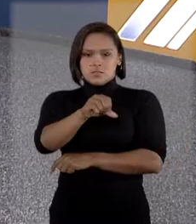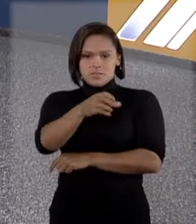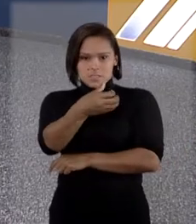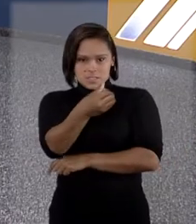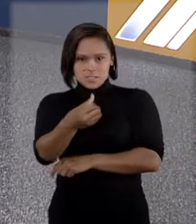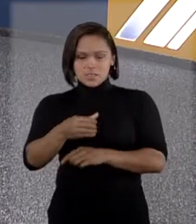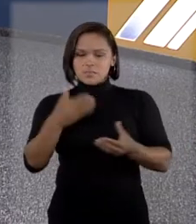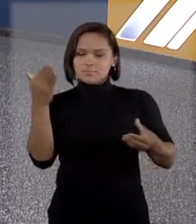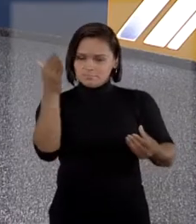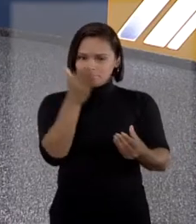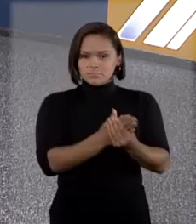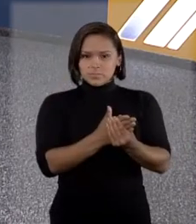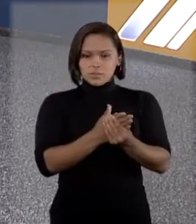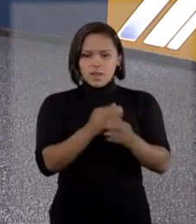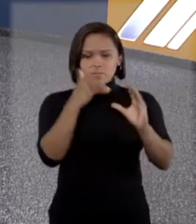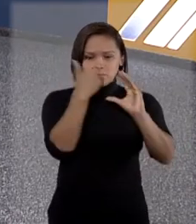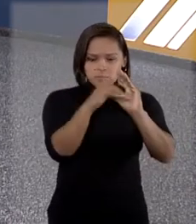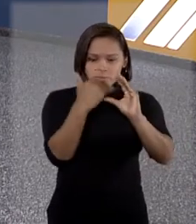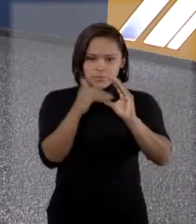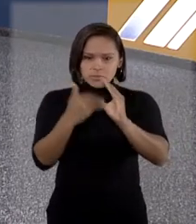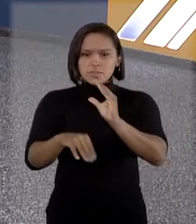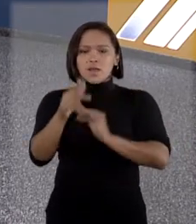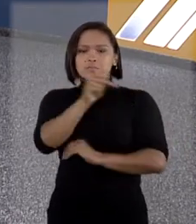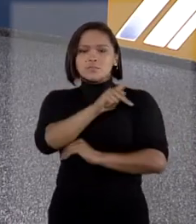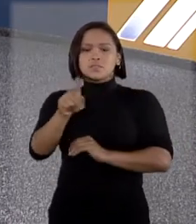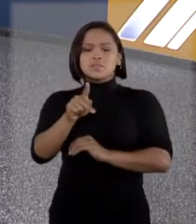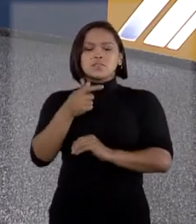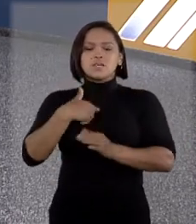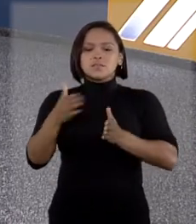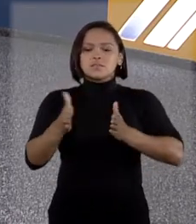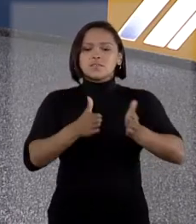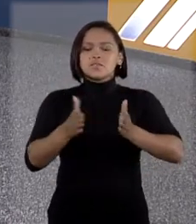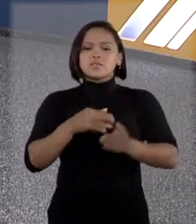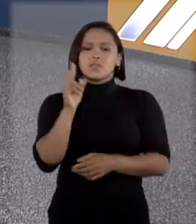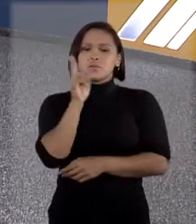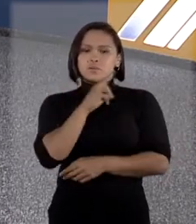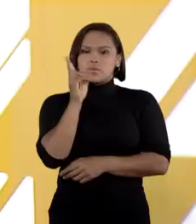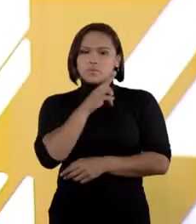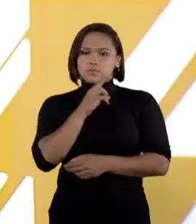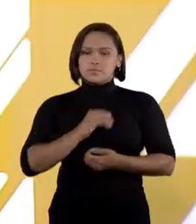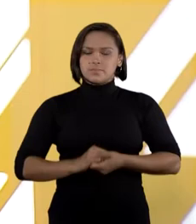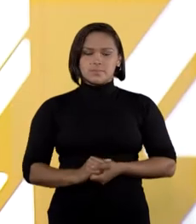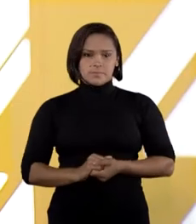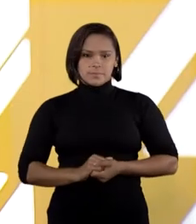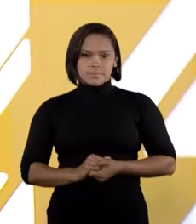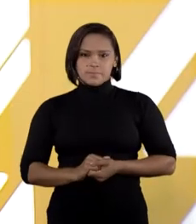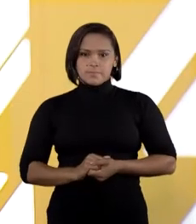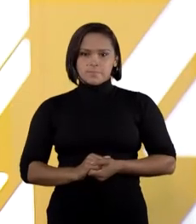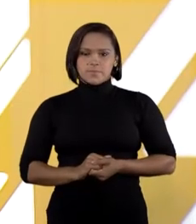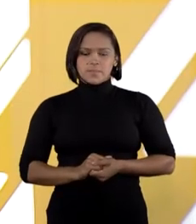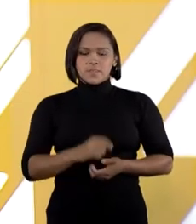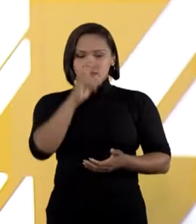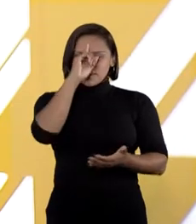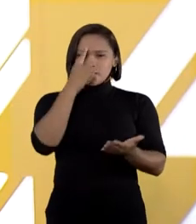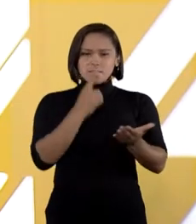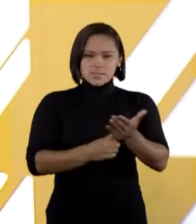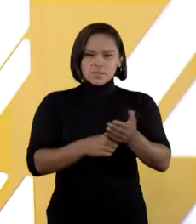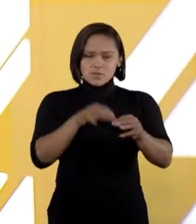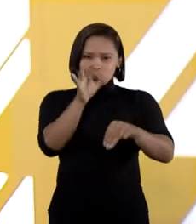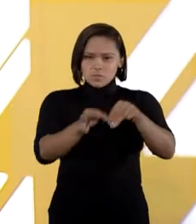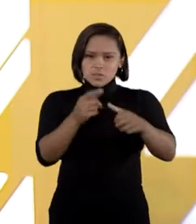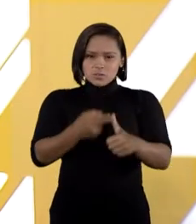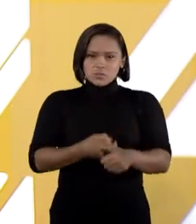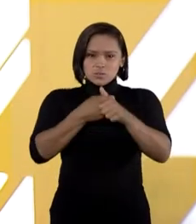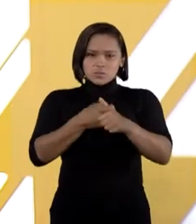processos foram encaminhados à presidência nesse período emergencial. Entre as decisões, o ministro